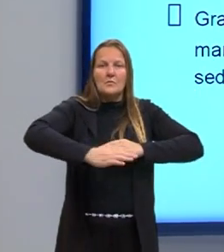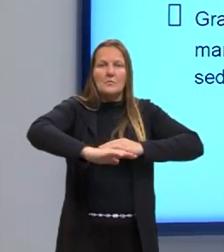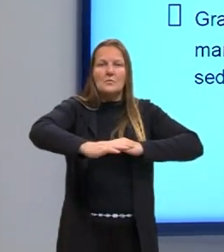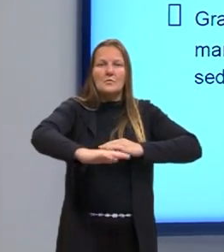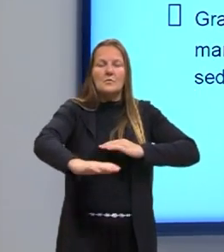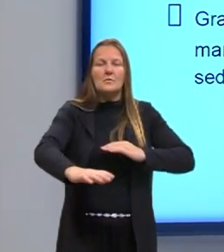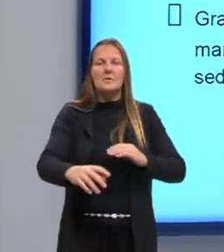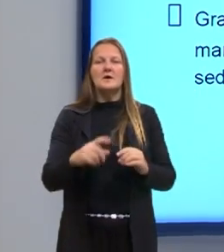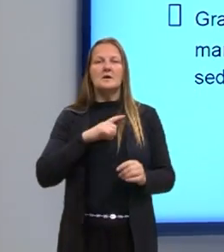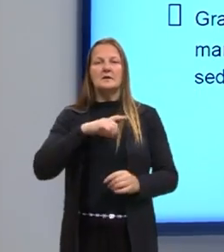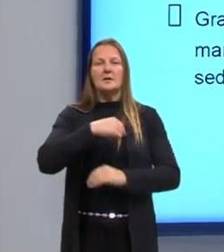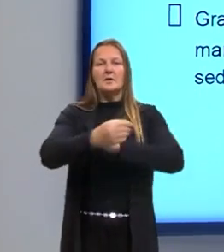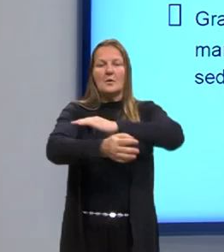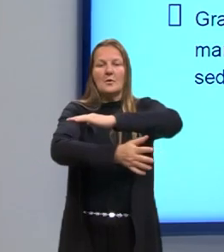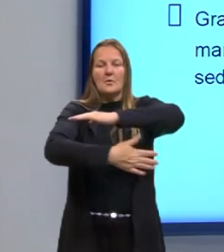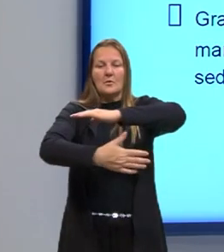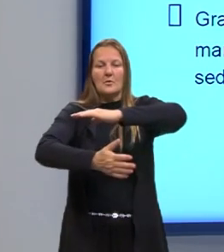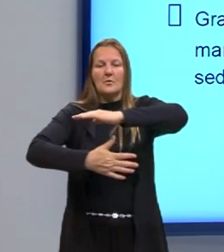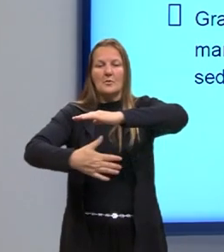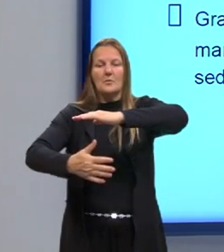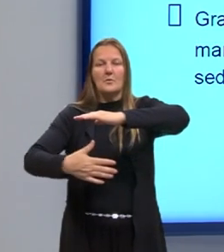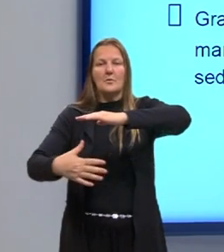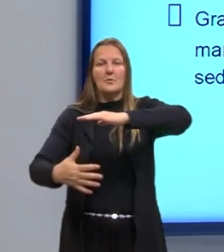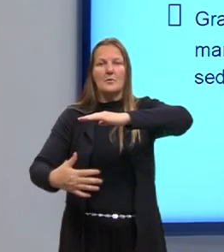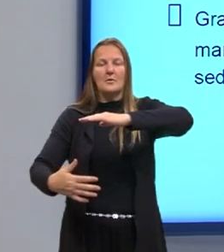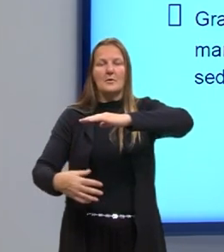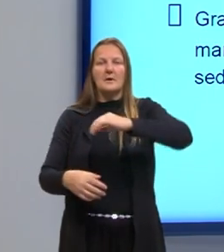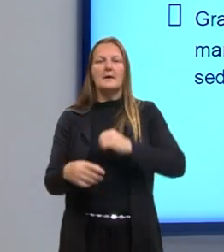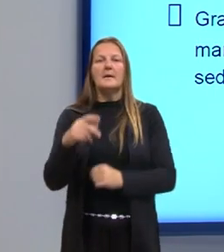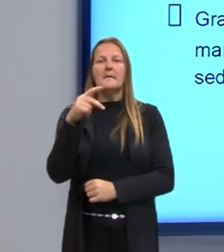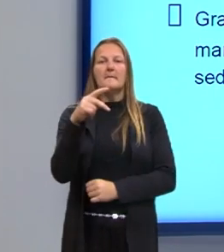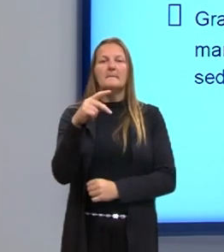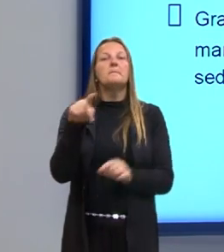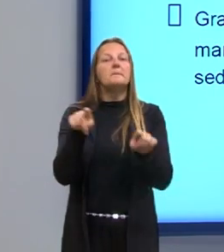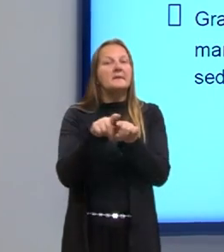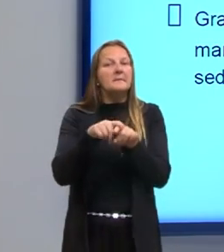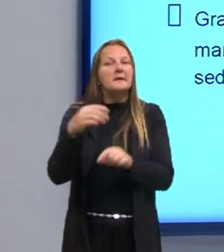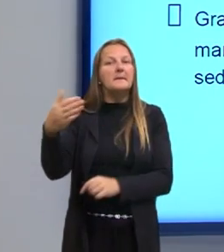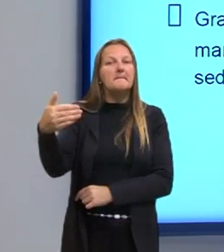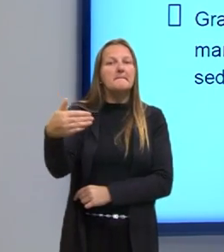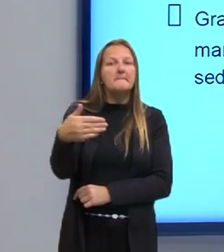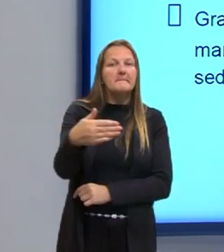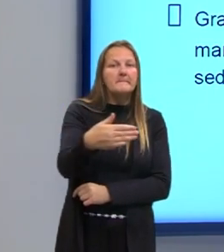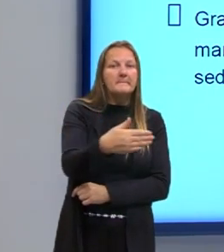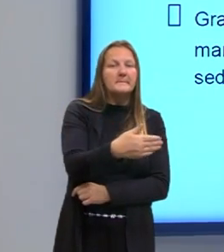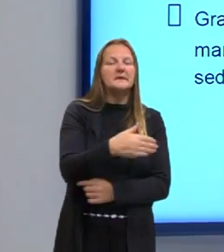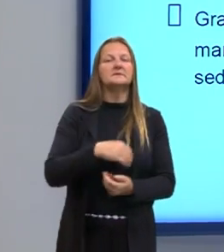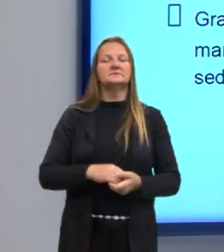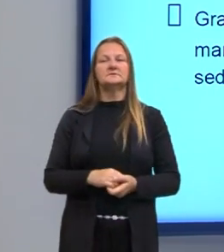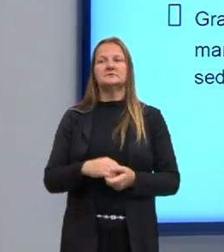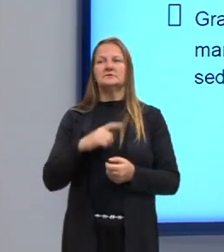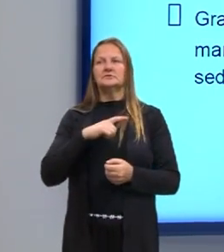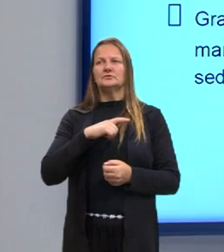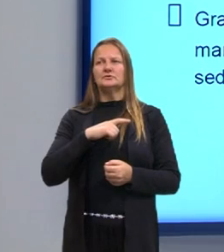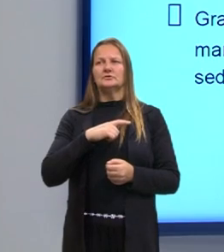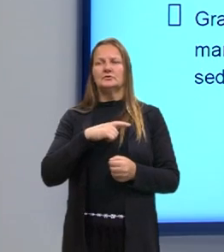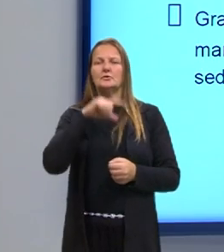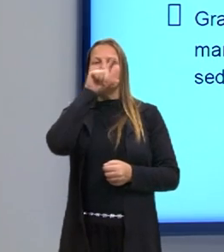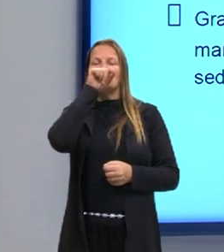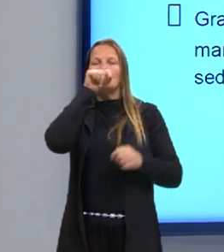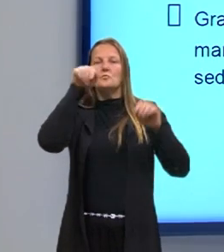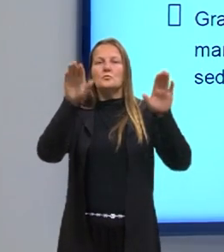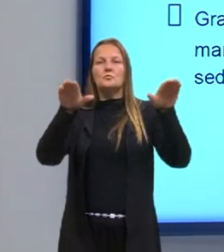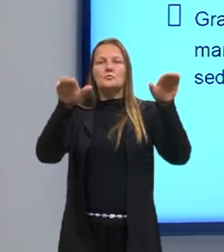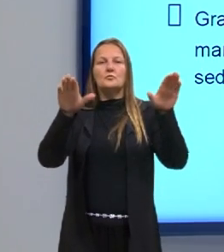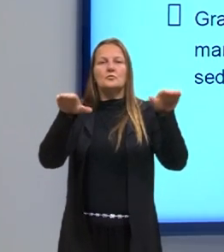plâncton e também de peixes. As aves marinhas psívoras, elas garantem seu retorno parcial